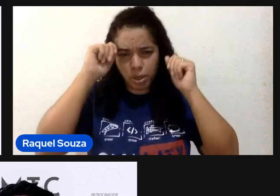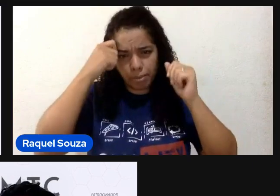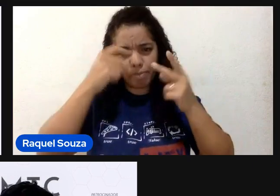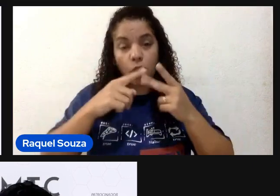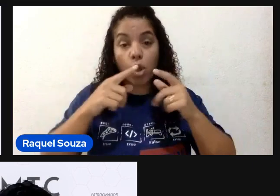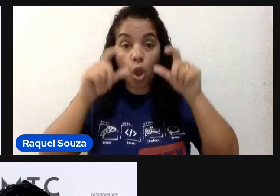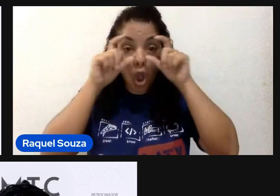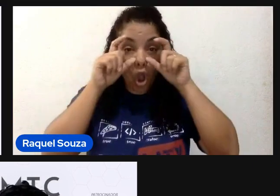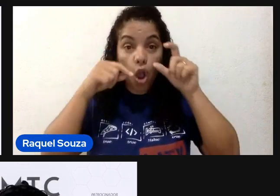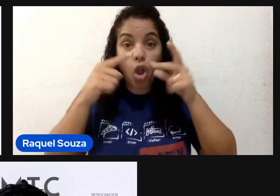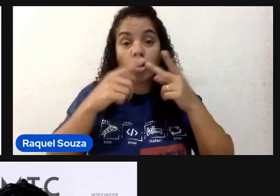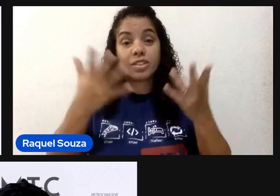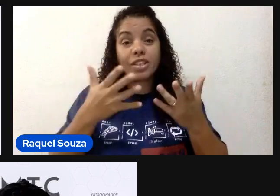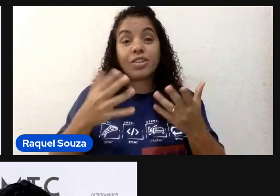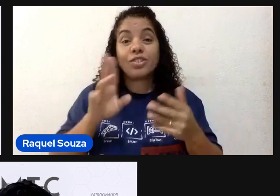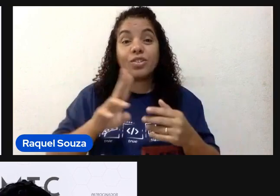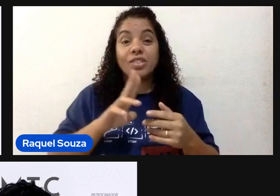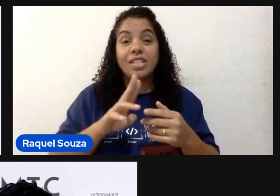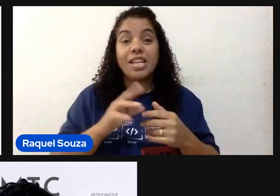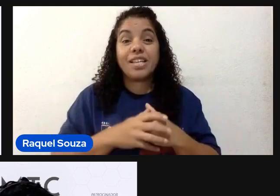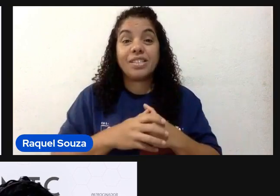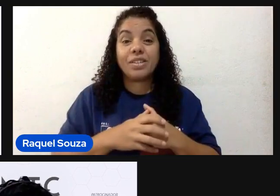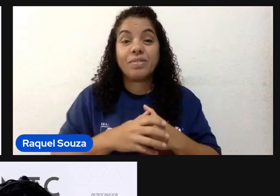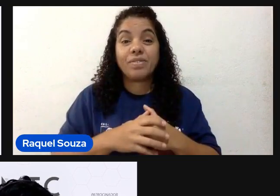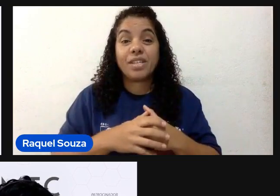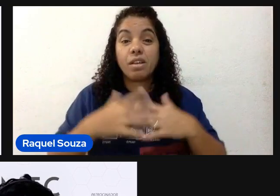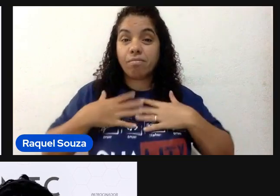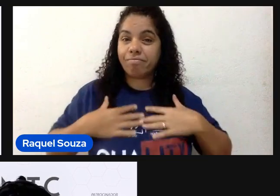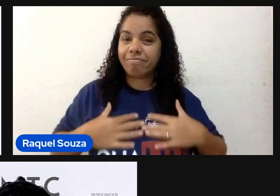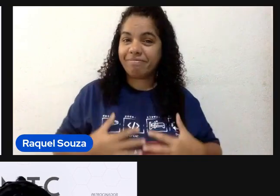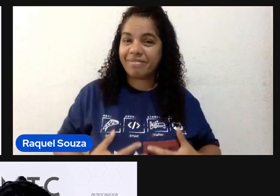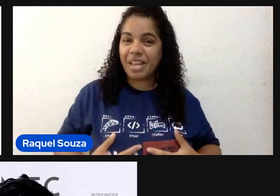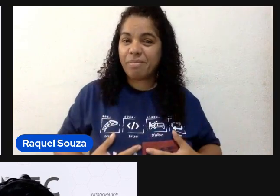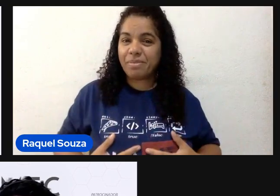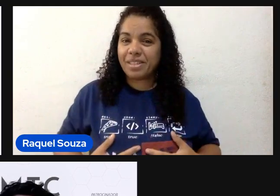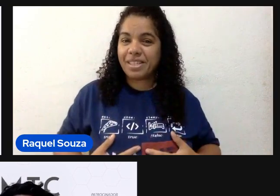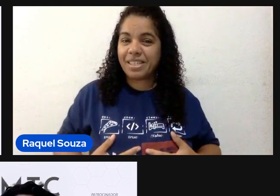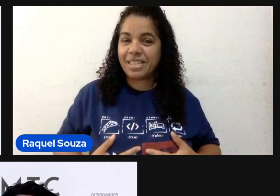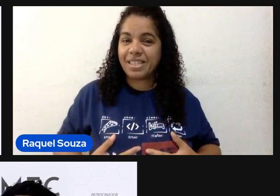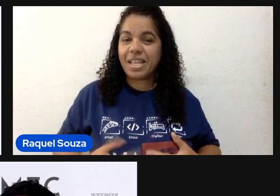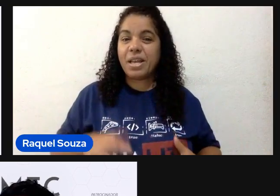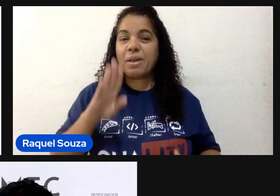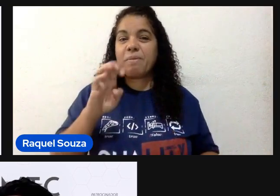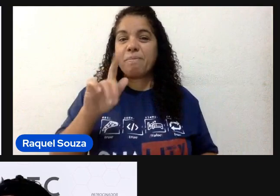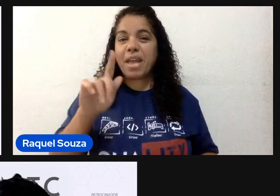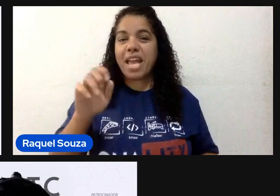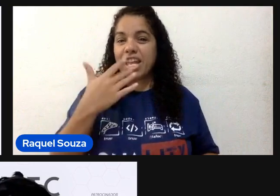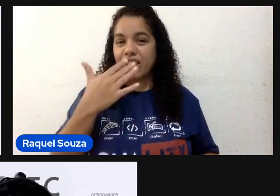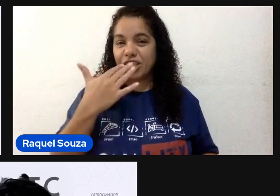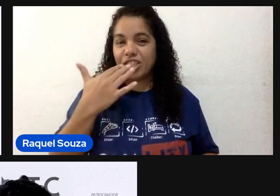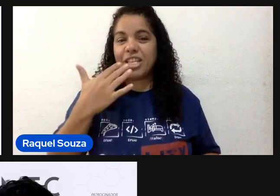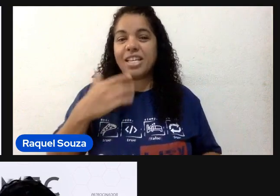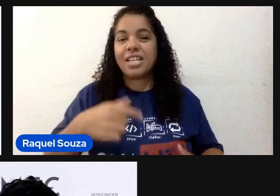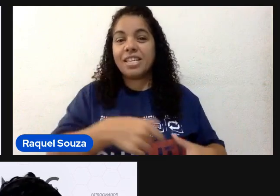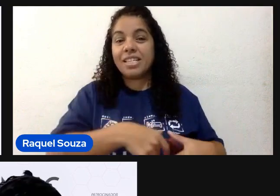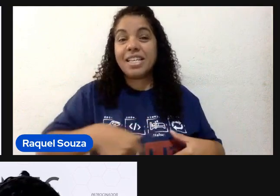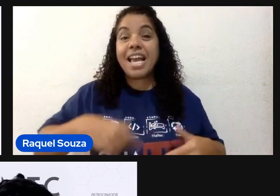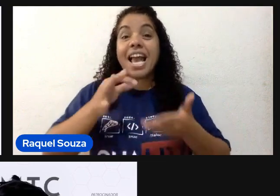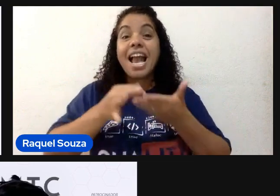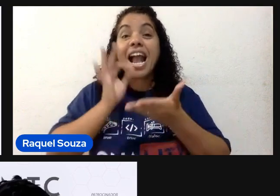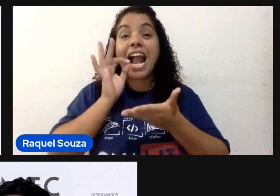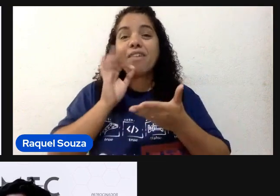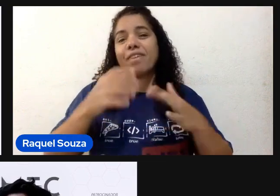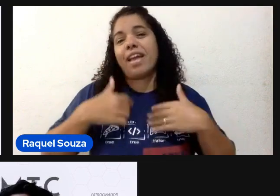e no momento eu estou usando uma camiseta de cor bege com o símbolo de café, que é uma das minhas